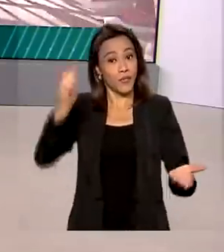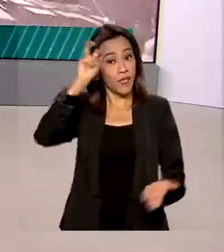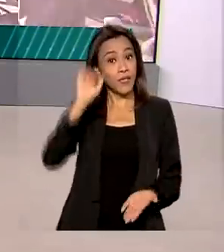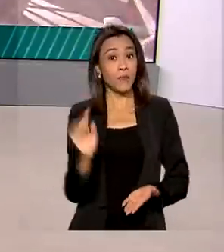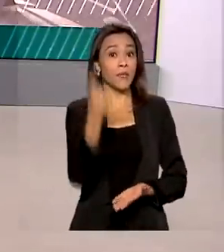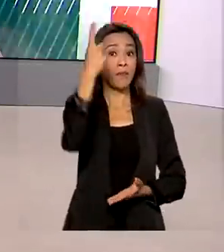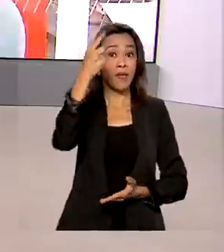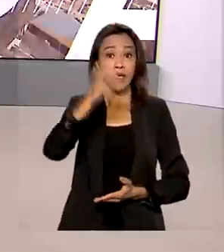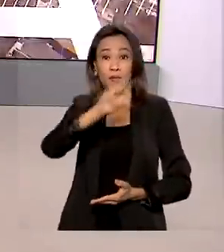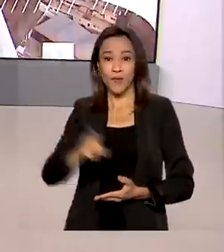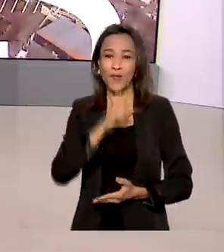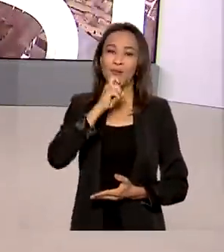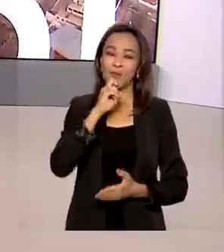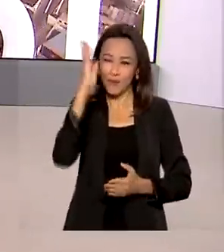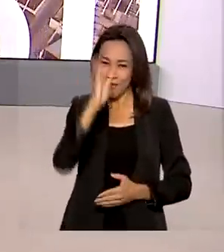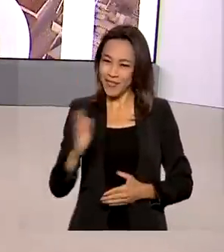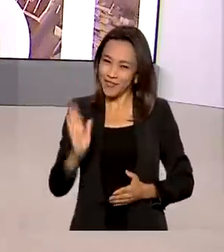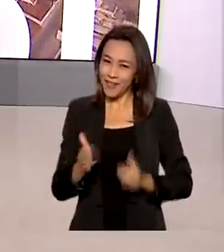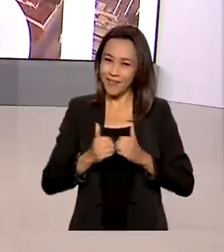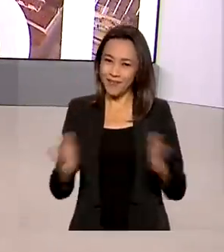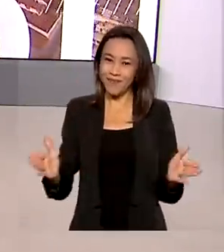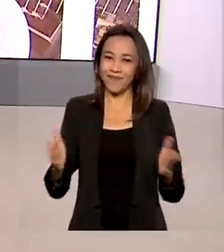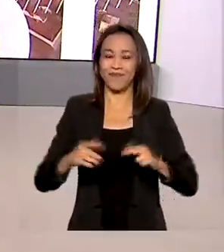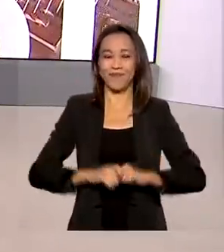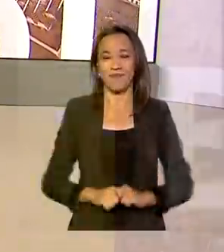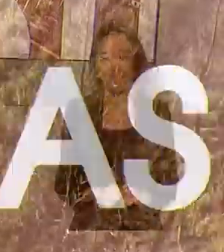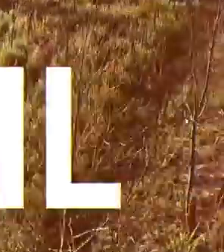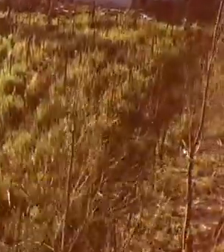1º de julho, o Brasil em Dia está no ar.